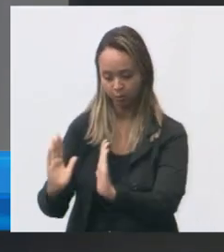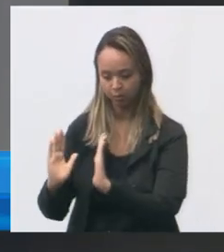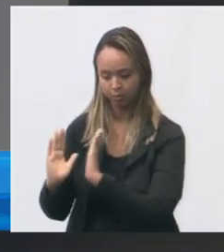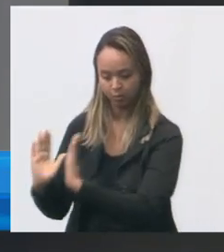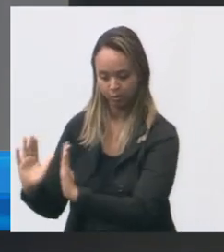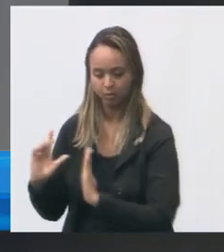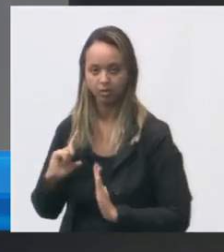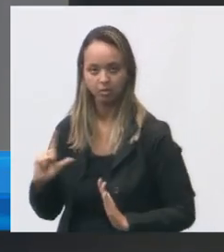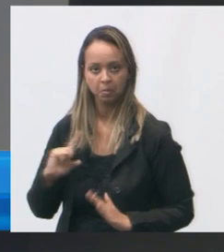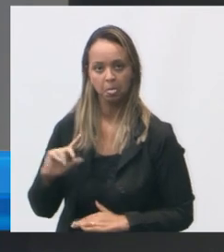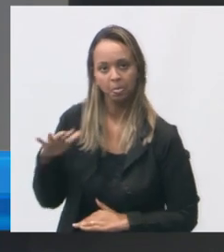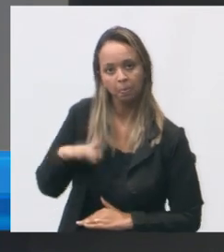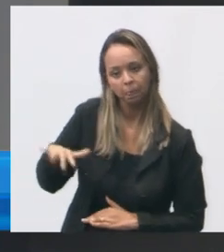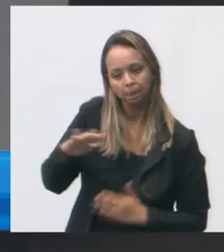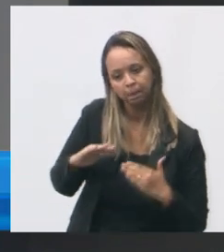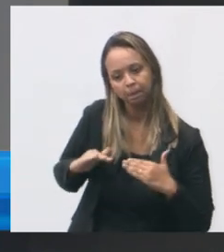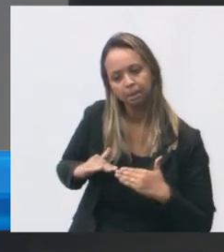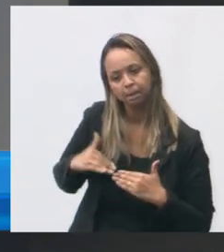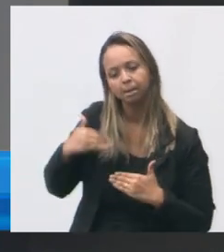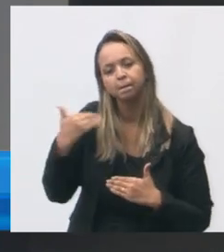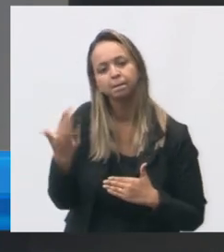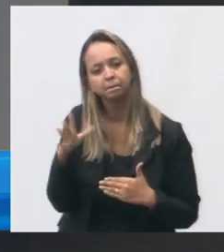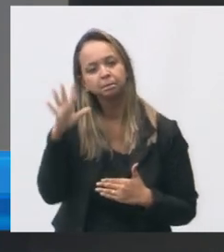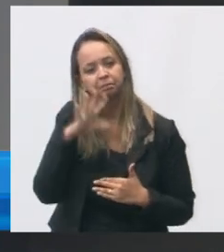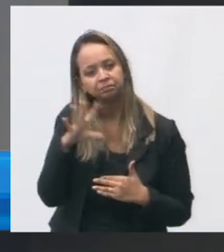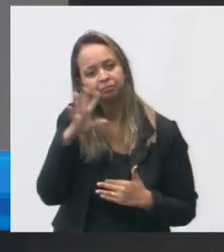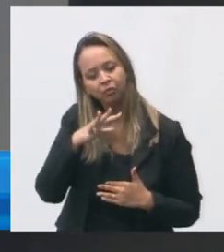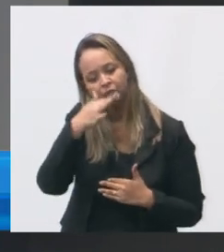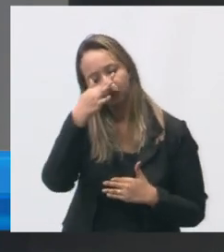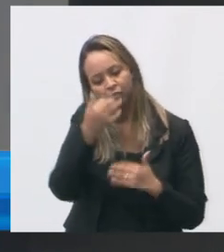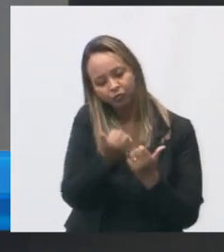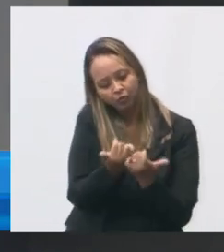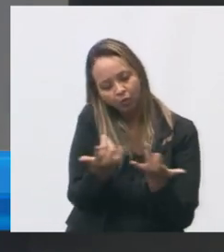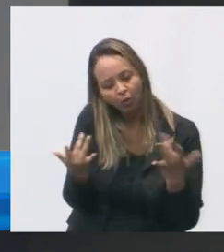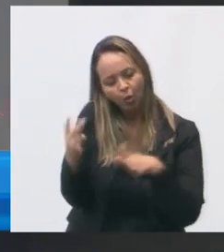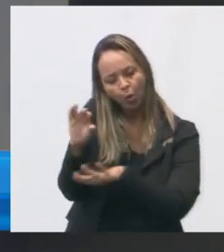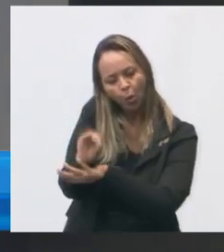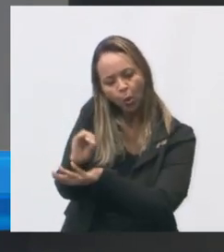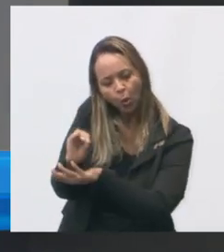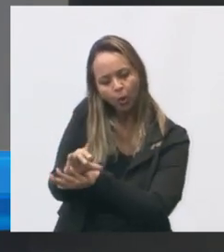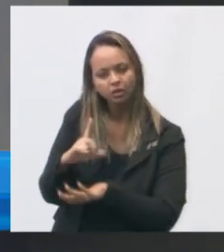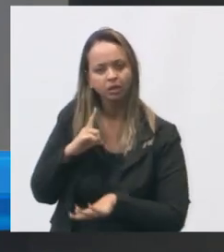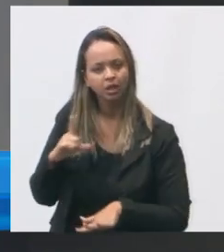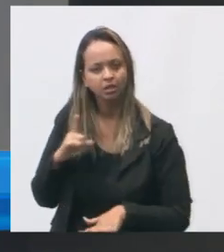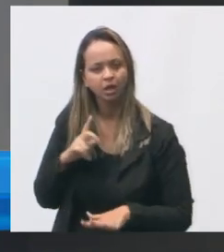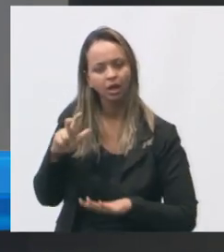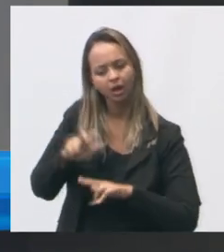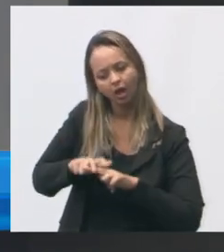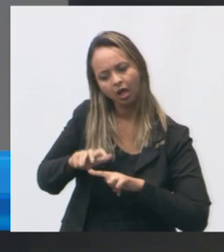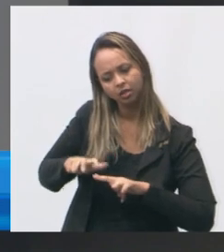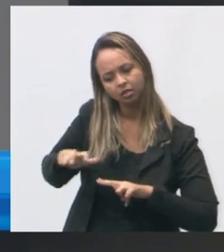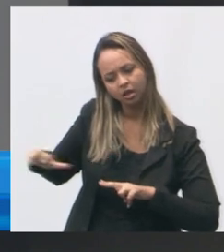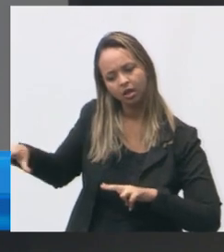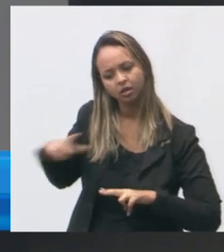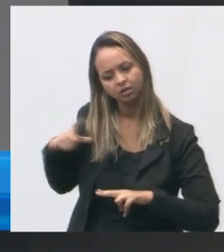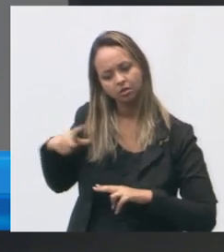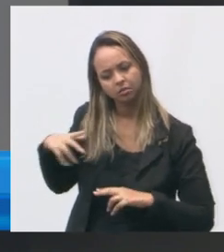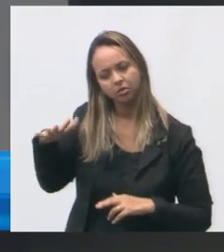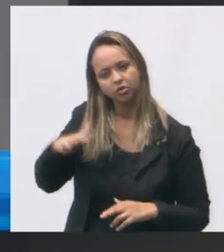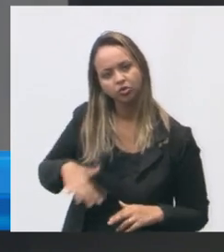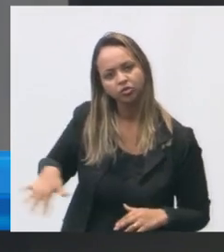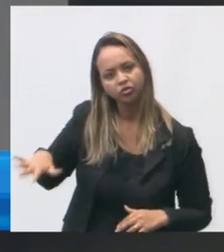outras áreas tem uma área externa muito bacana aqui com flores muito bem cuidada a unidade questão das cadeiras que é uma questão geral